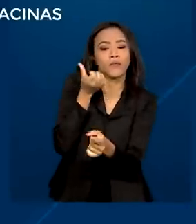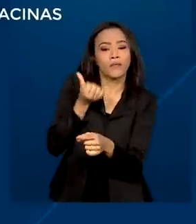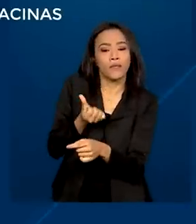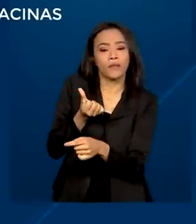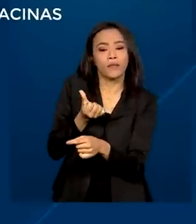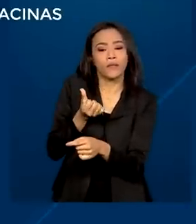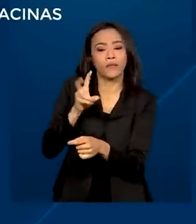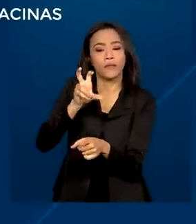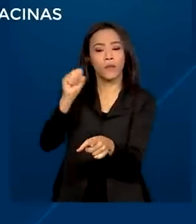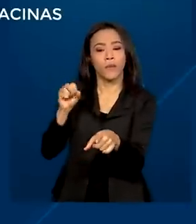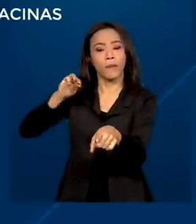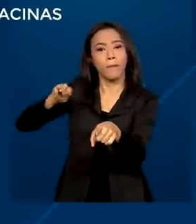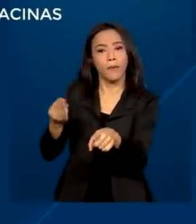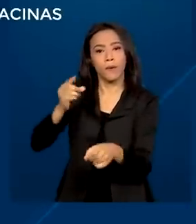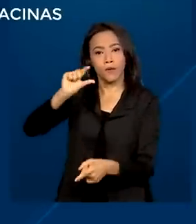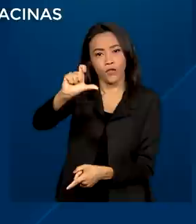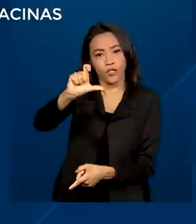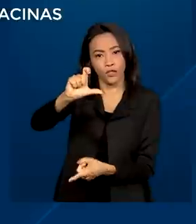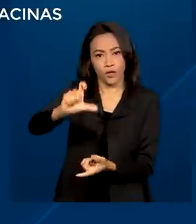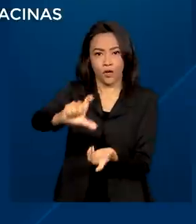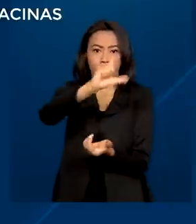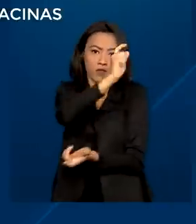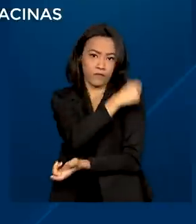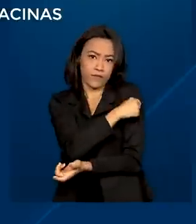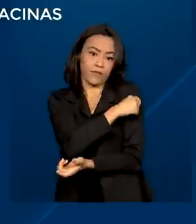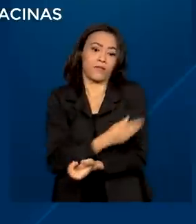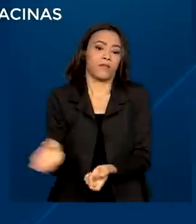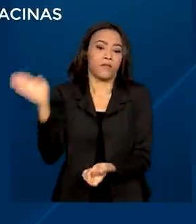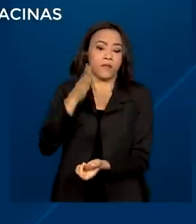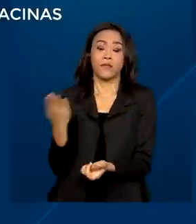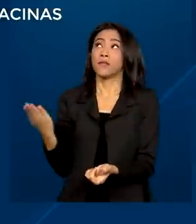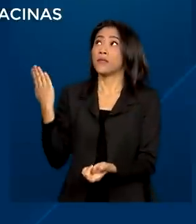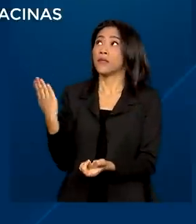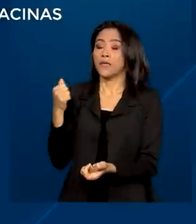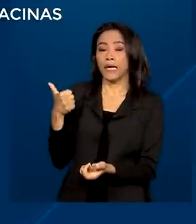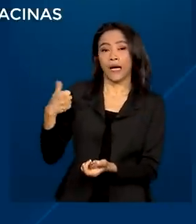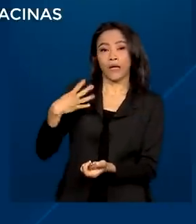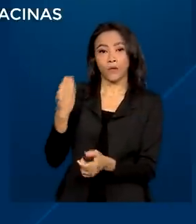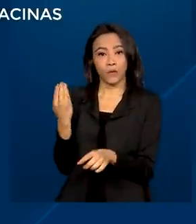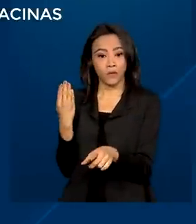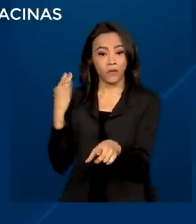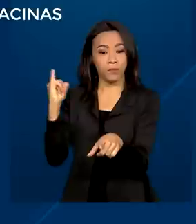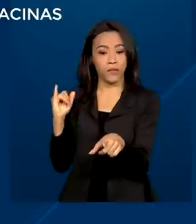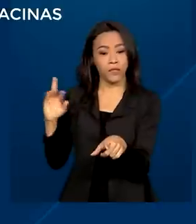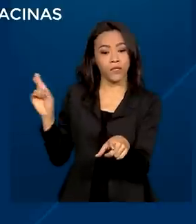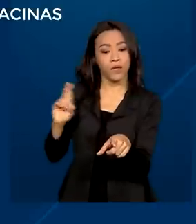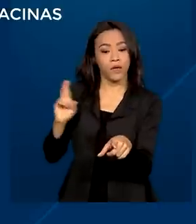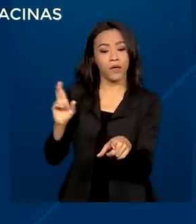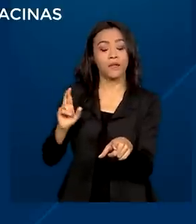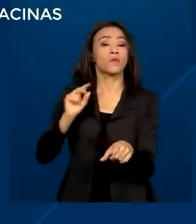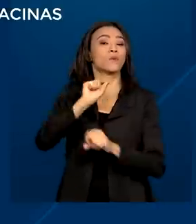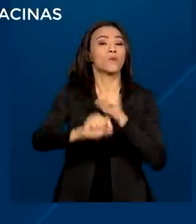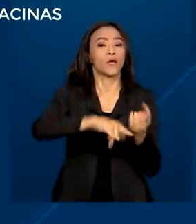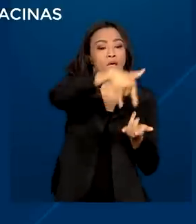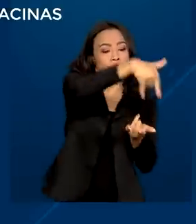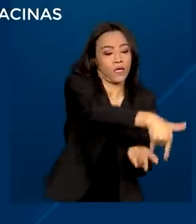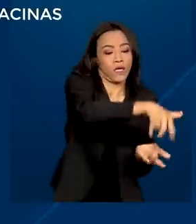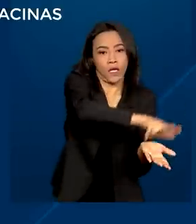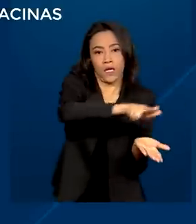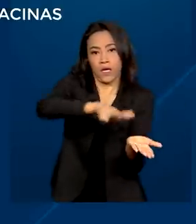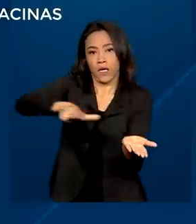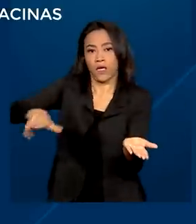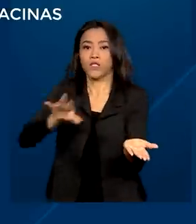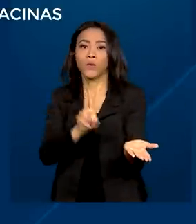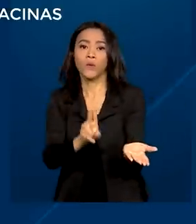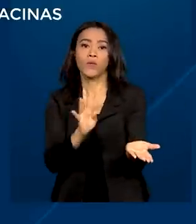milhões de doses de vacina, e mais 14 bilhões de reais para habilitar 35 mil leitos de